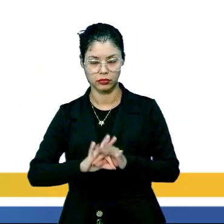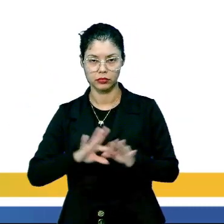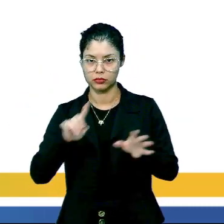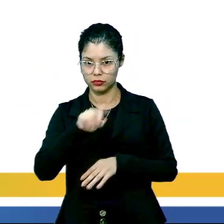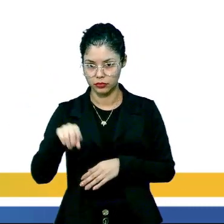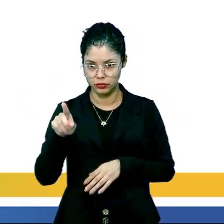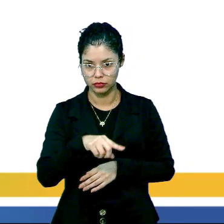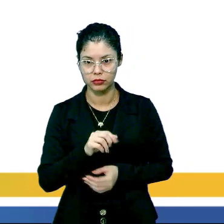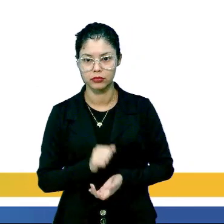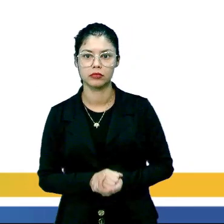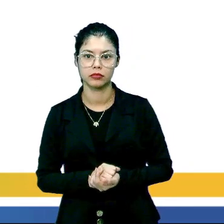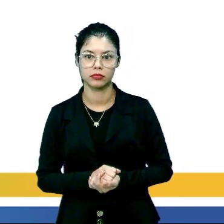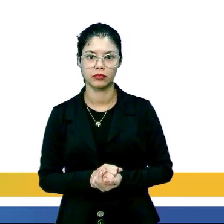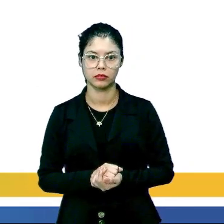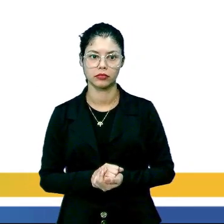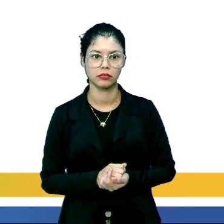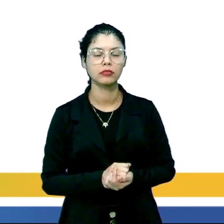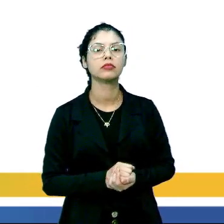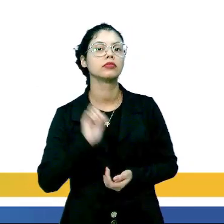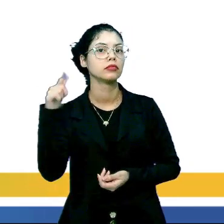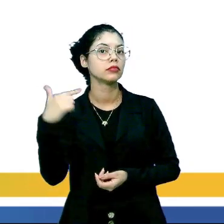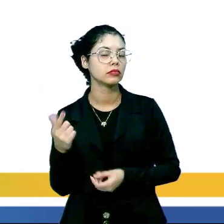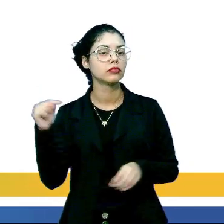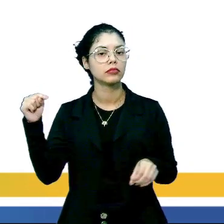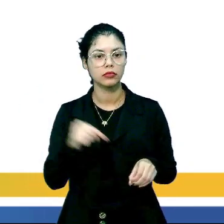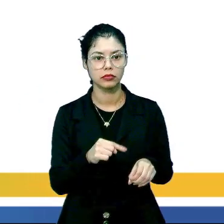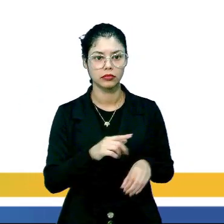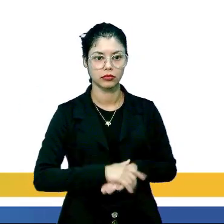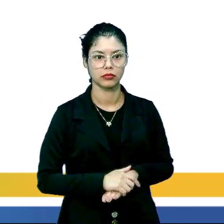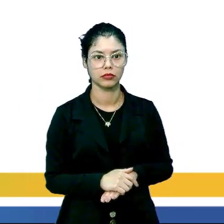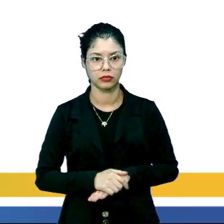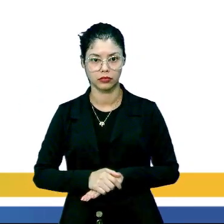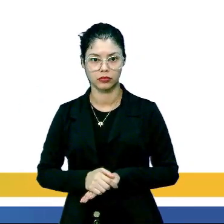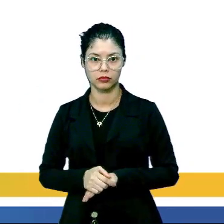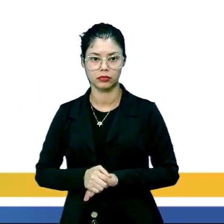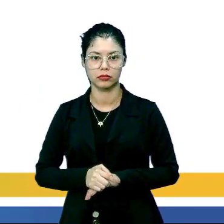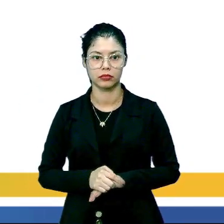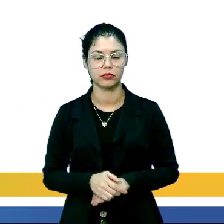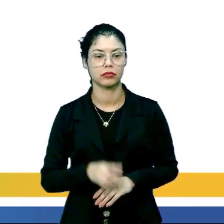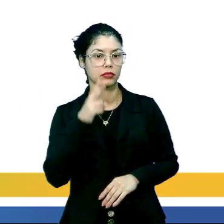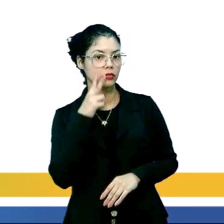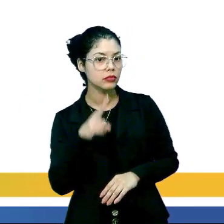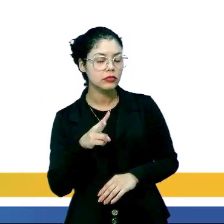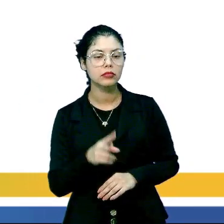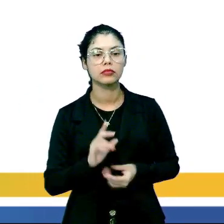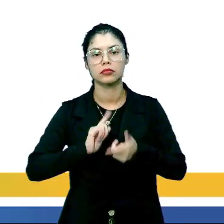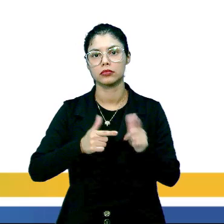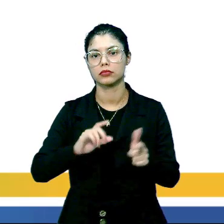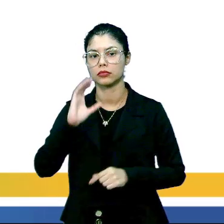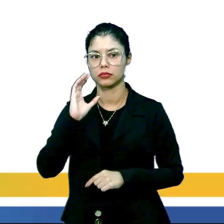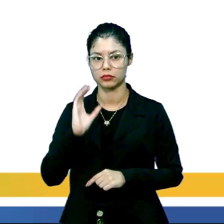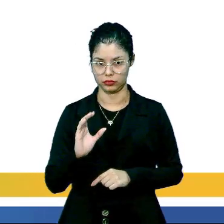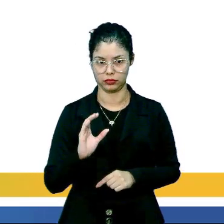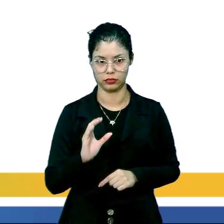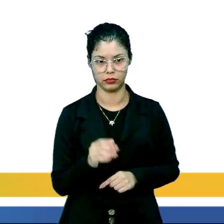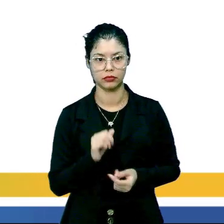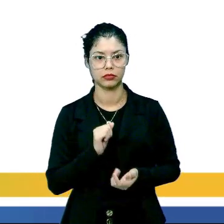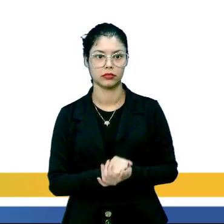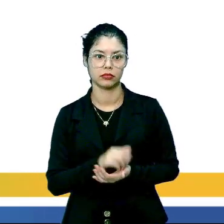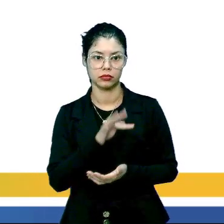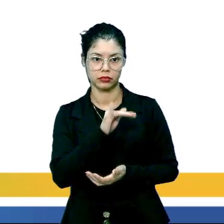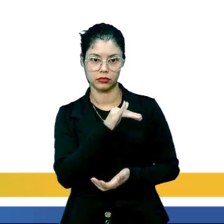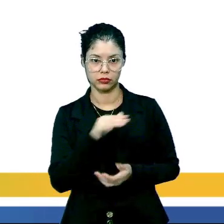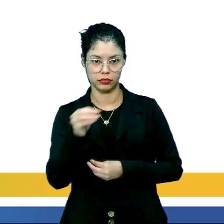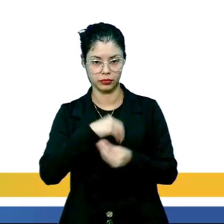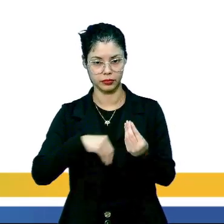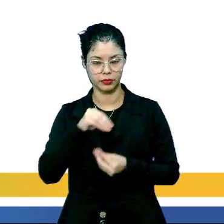liberação de nêutrons que bombardearão outros núcleos. Olha aí, pessoal, o nosso gabarito, né? Então, a fissão nuclear